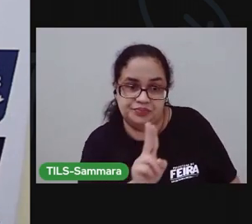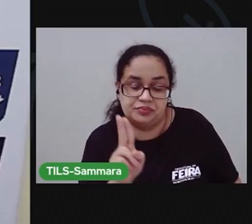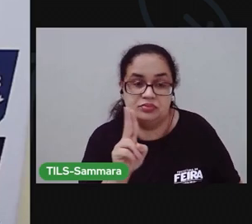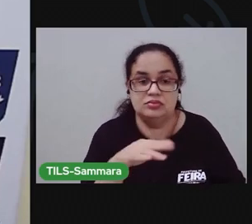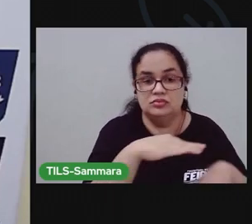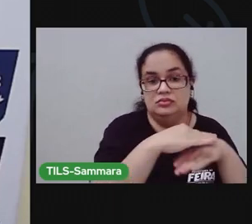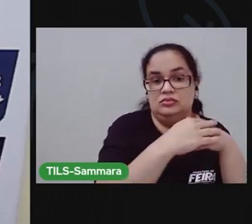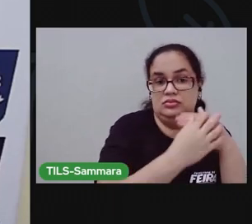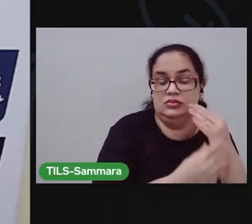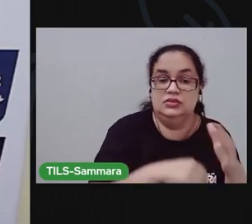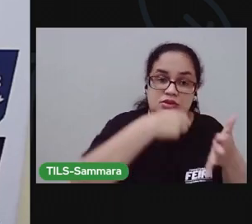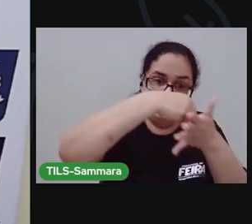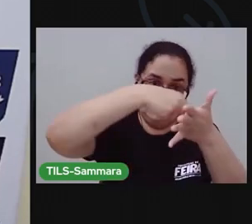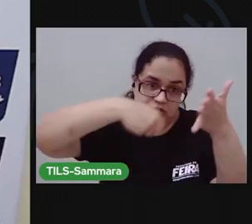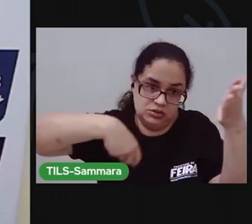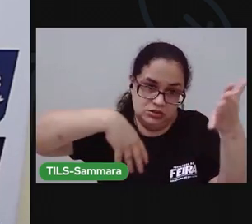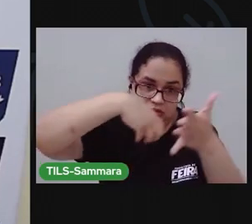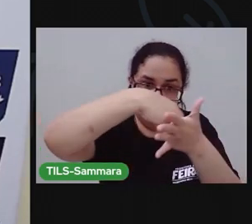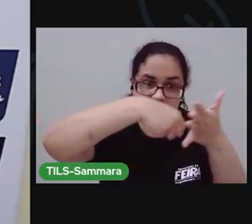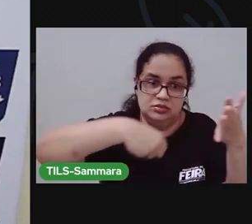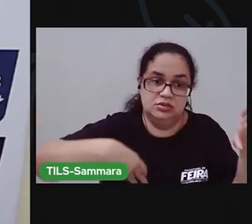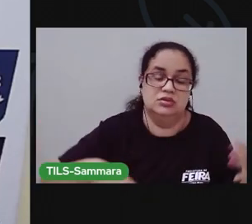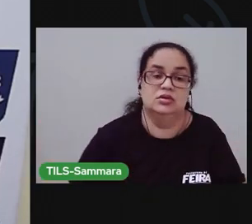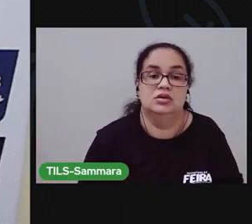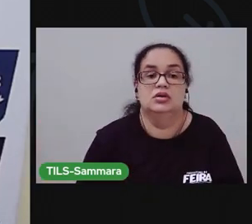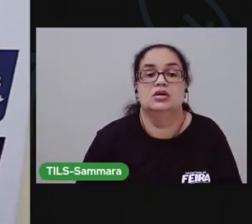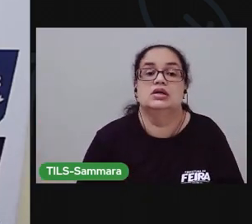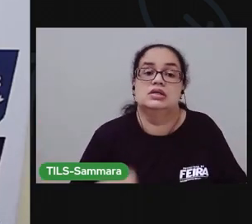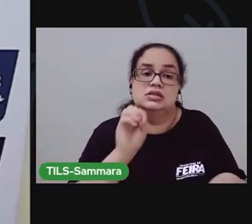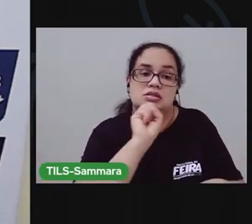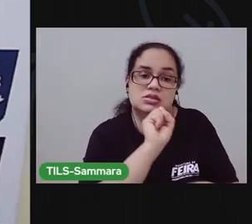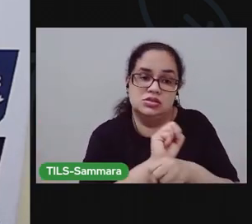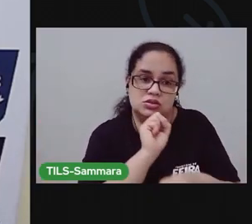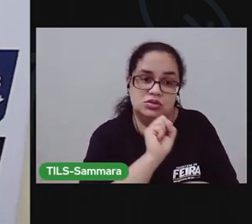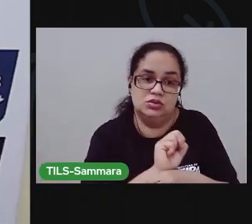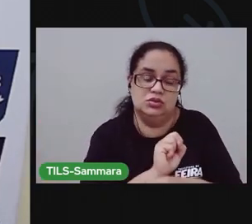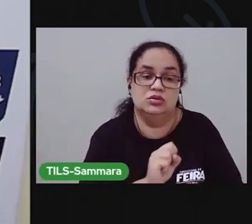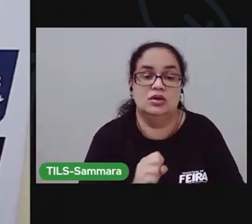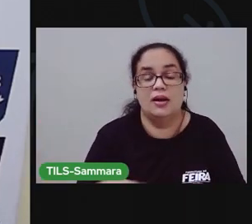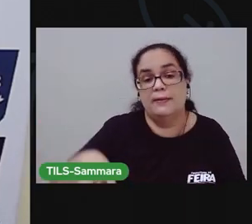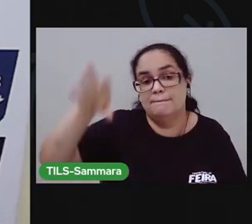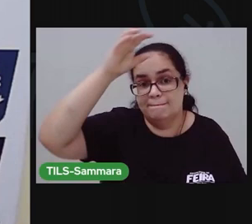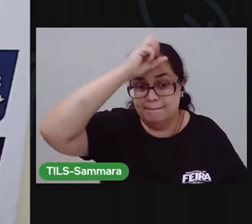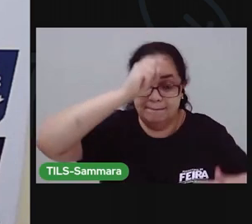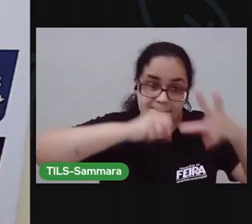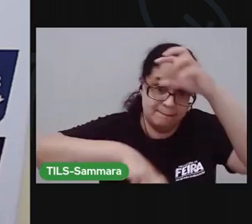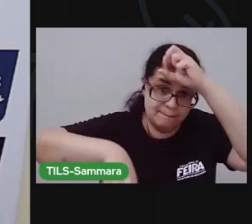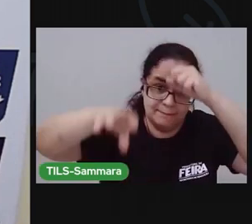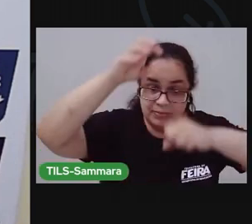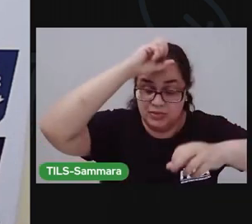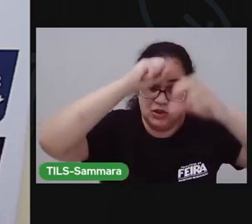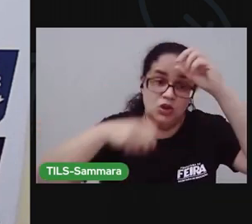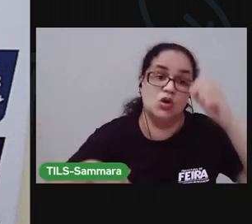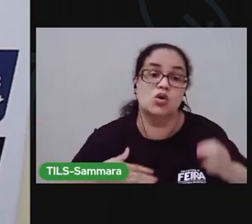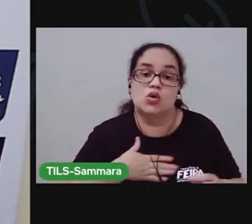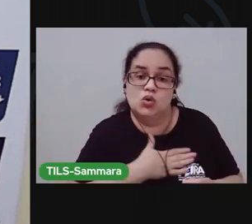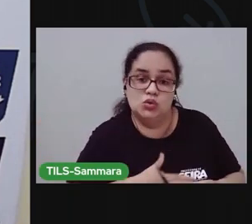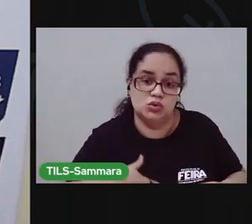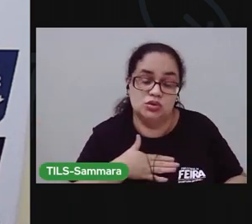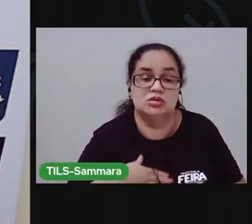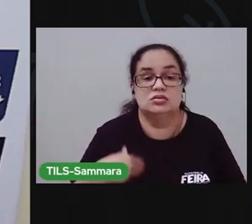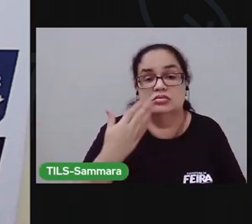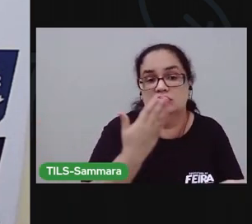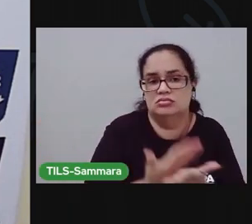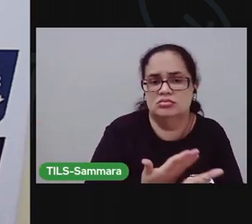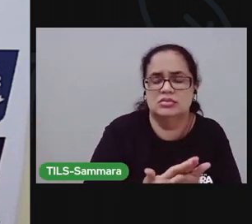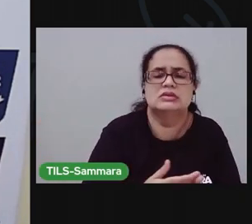tato nessa tarefa. Espero que vocês tenham aprendido e gostado dessa aula. Se ficou